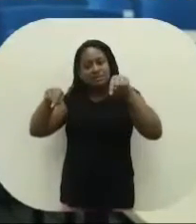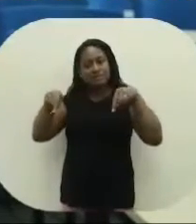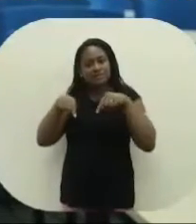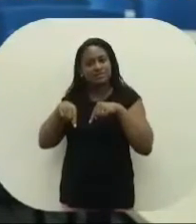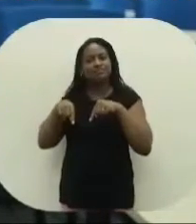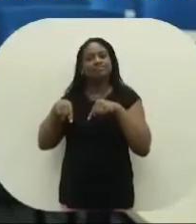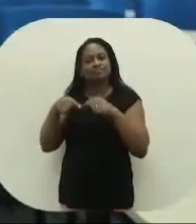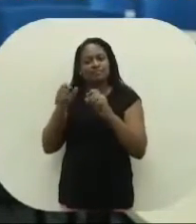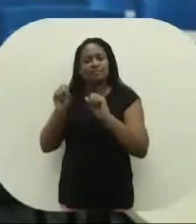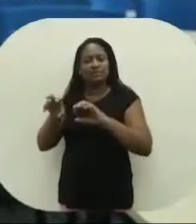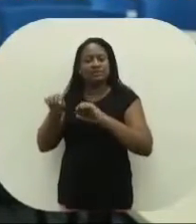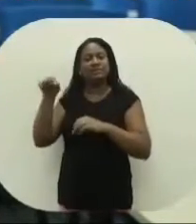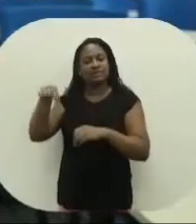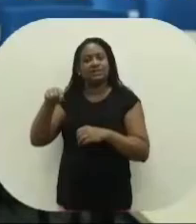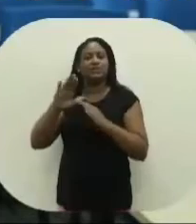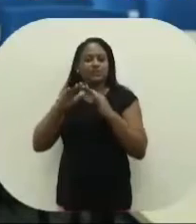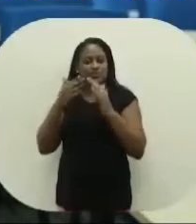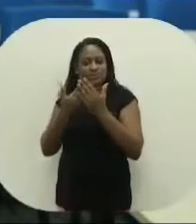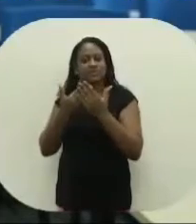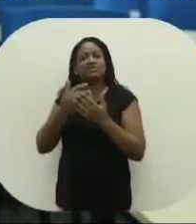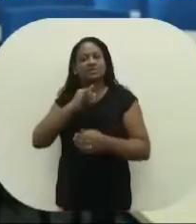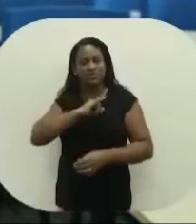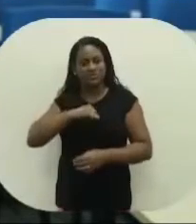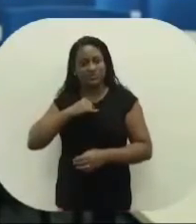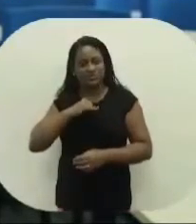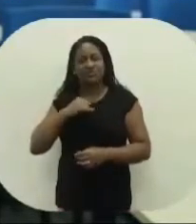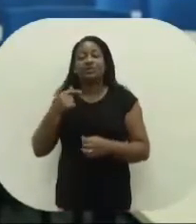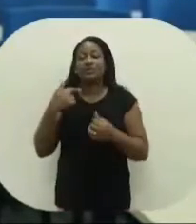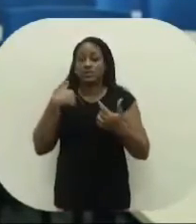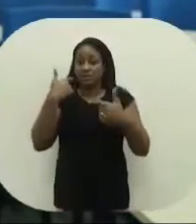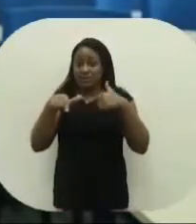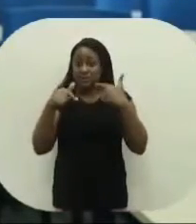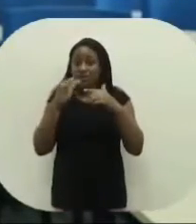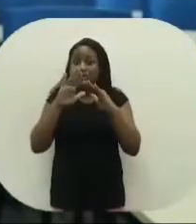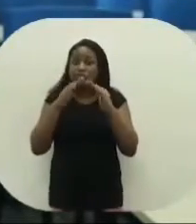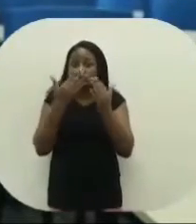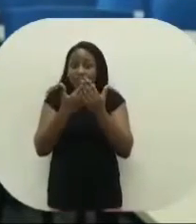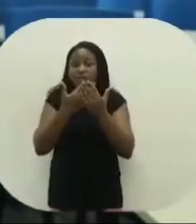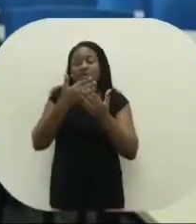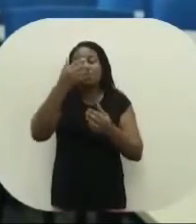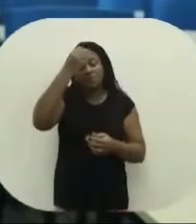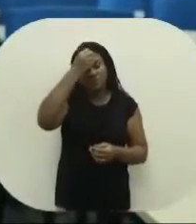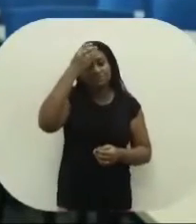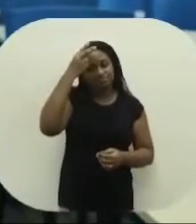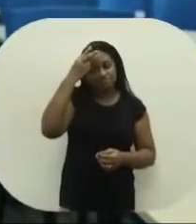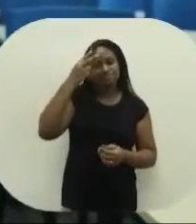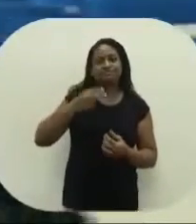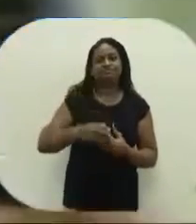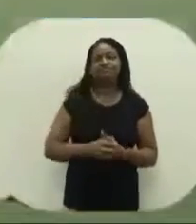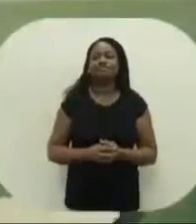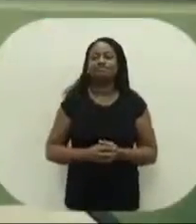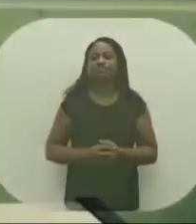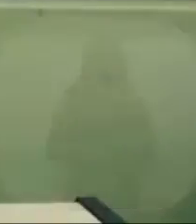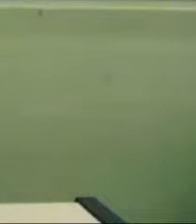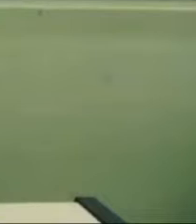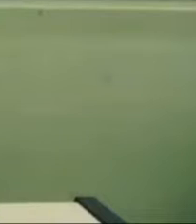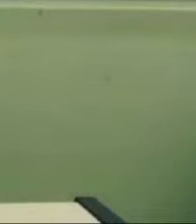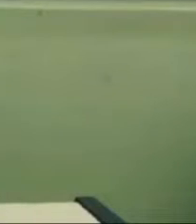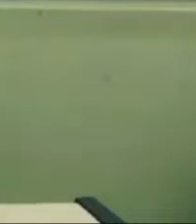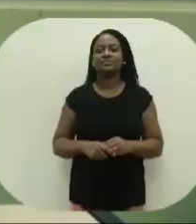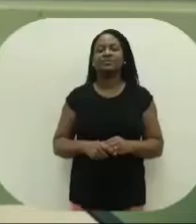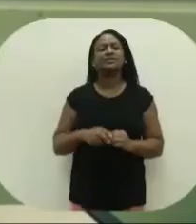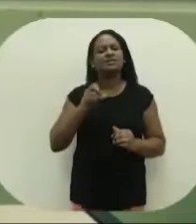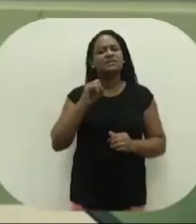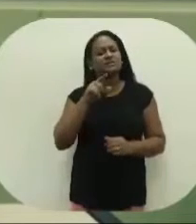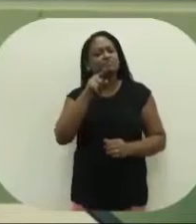no espaço escolar, nas escolas de João de Meriti. Mas eu atuo na Escola Municipal Amélia Barbosa de Moura. Caso